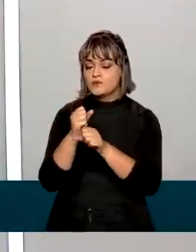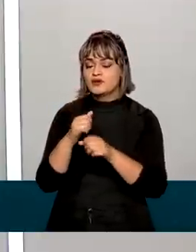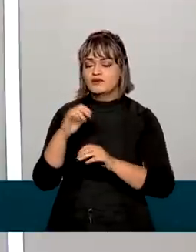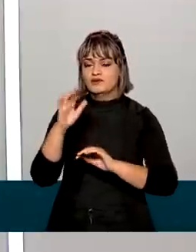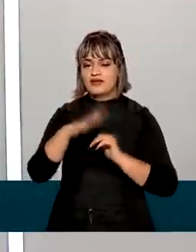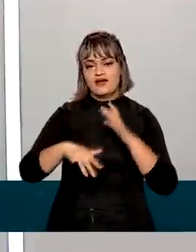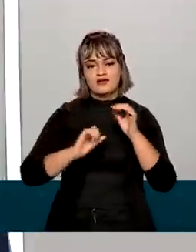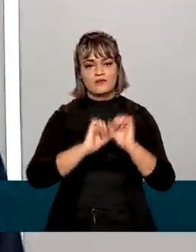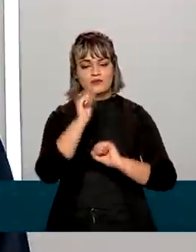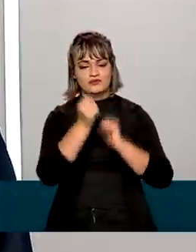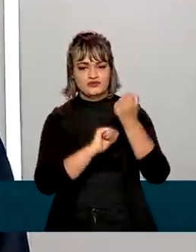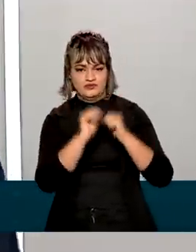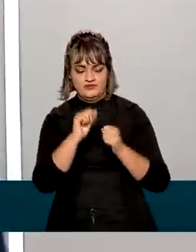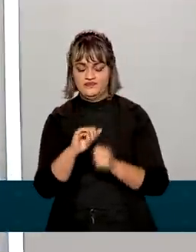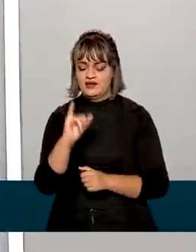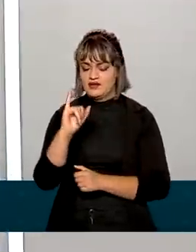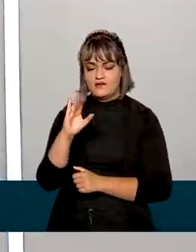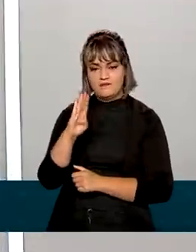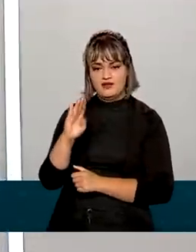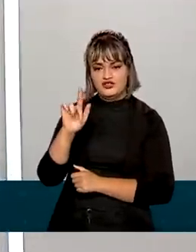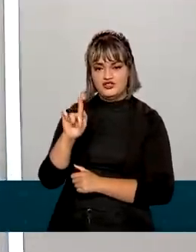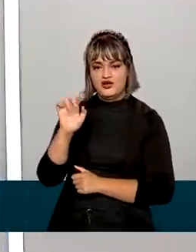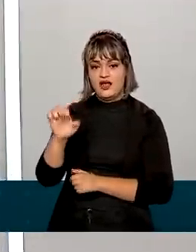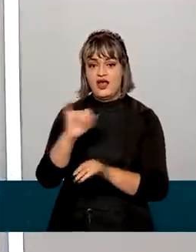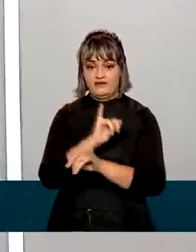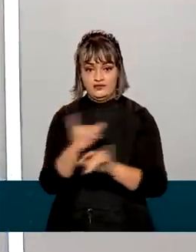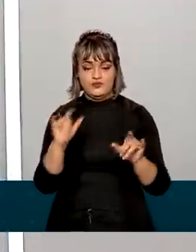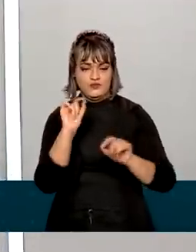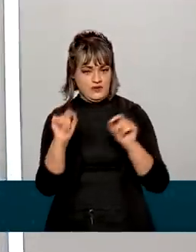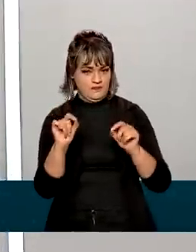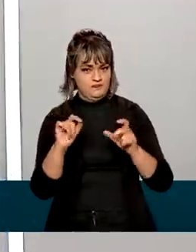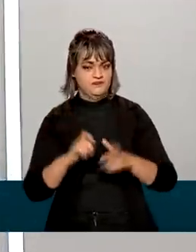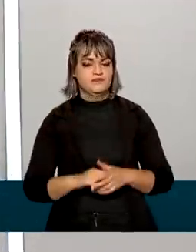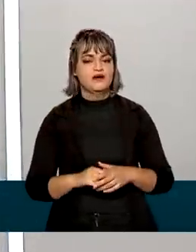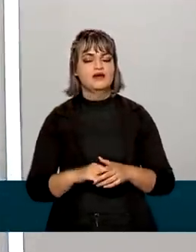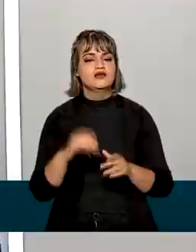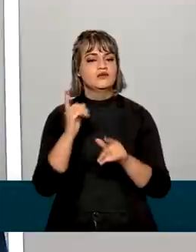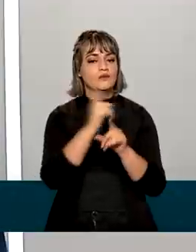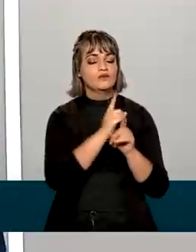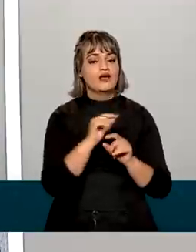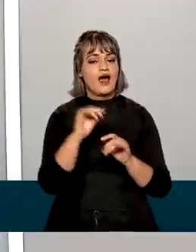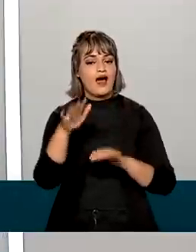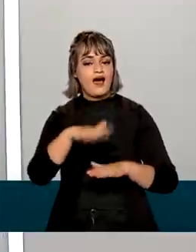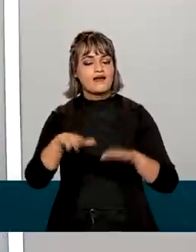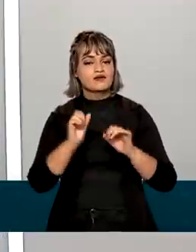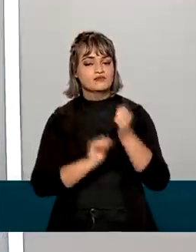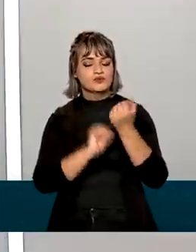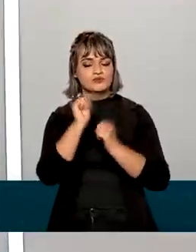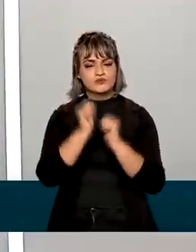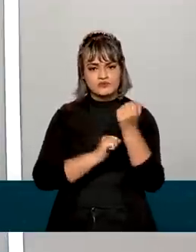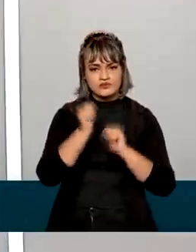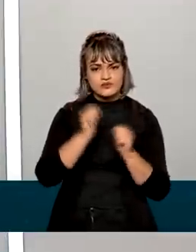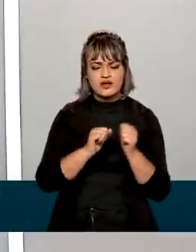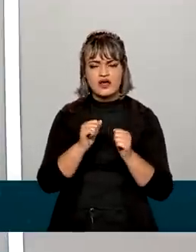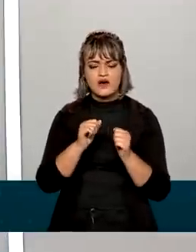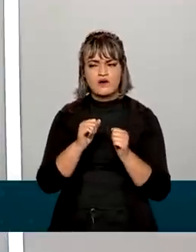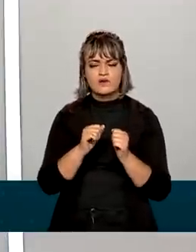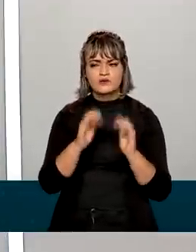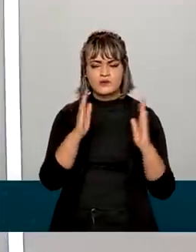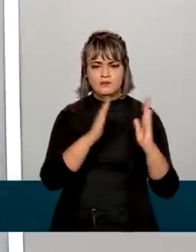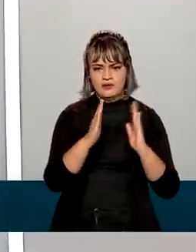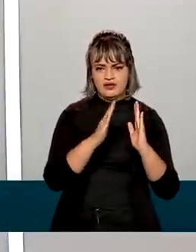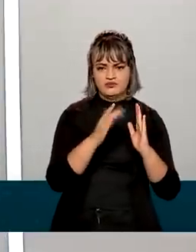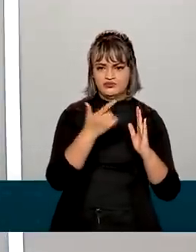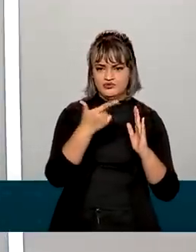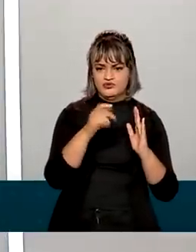industrial. De acordo com o IBGE, no seu último boletim, ele demonstra que a produção industrial no segundo trimestre de